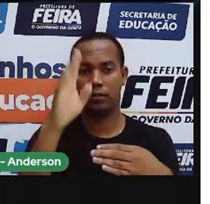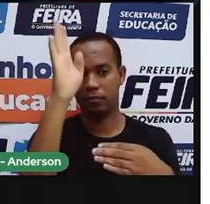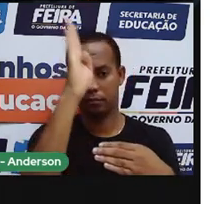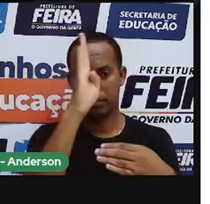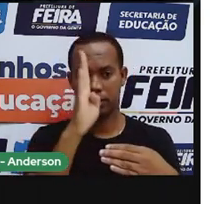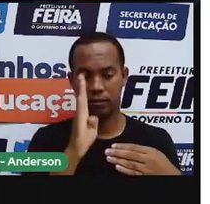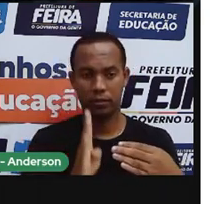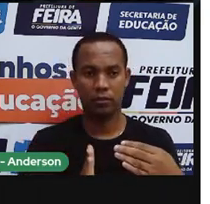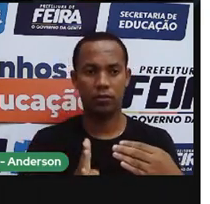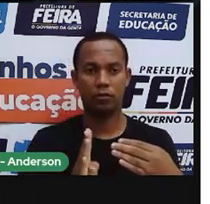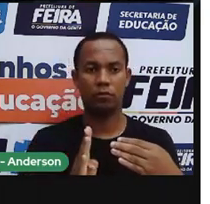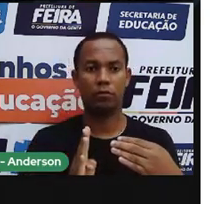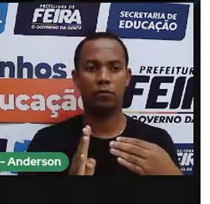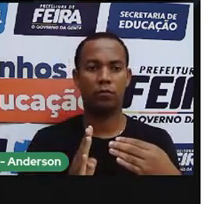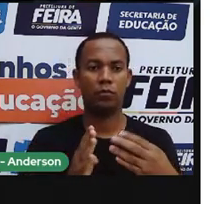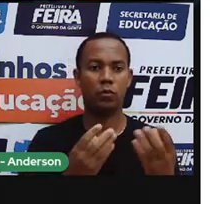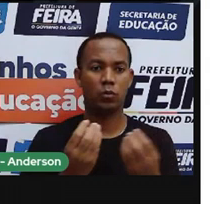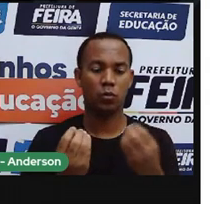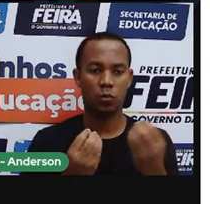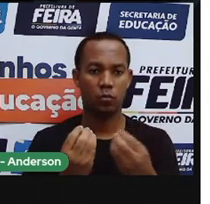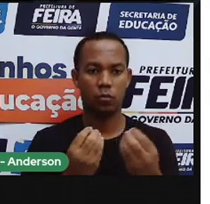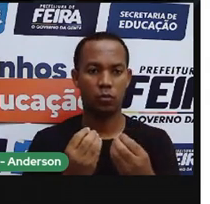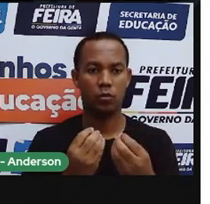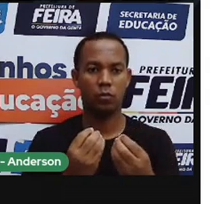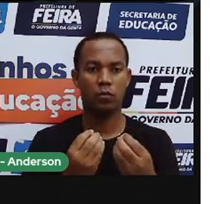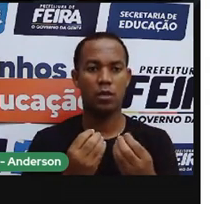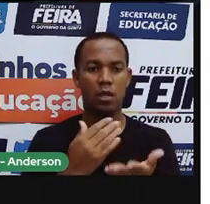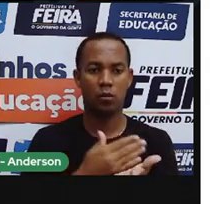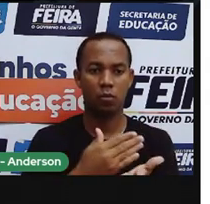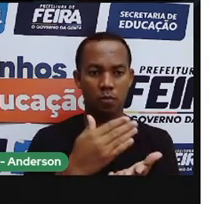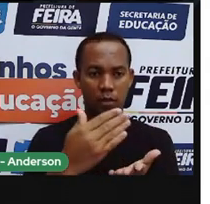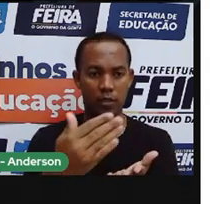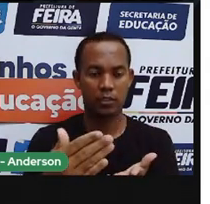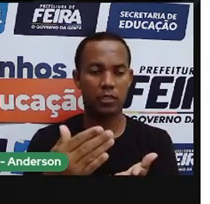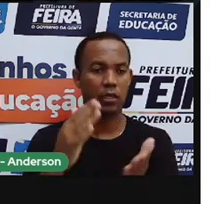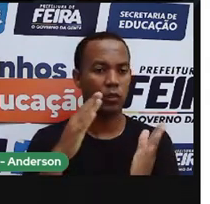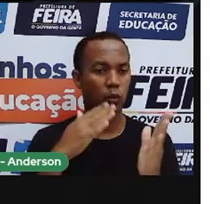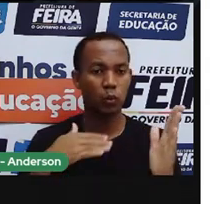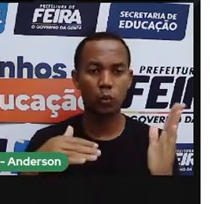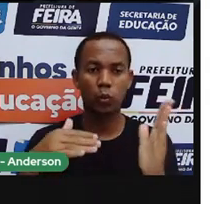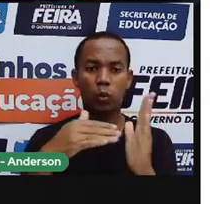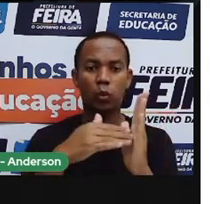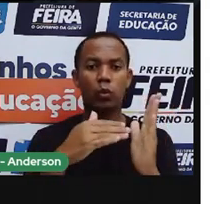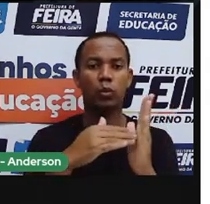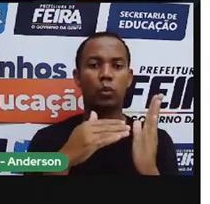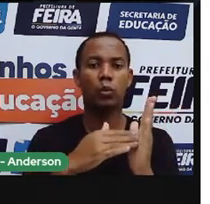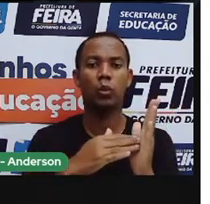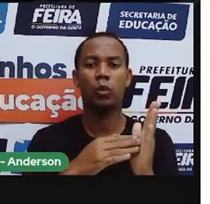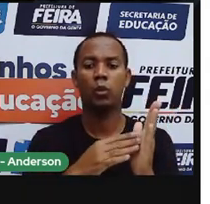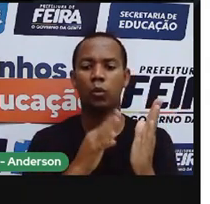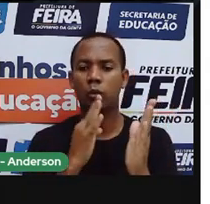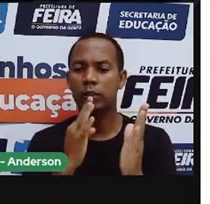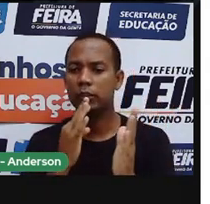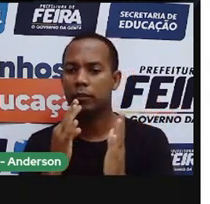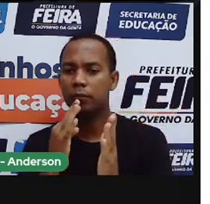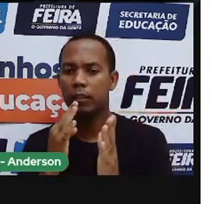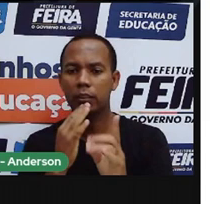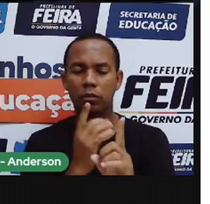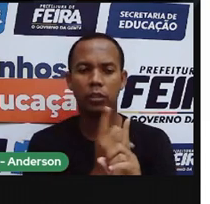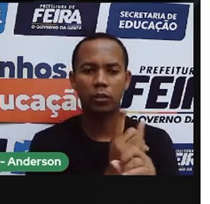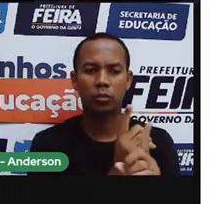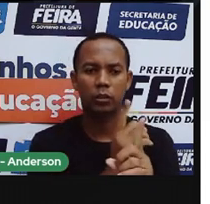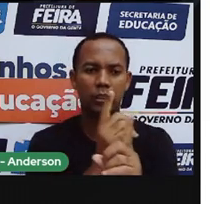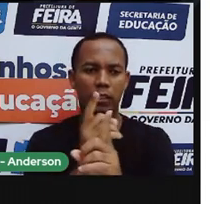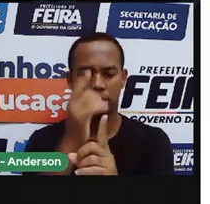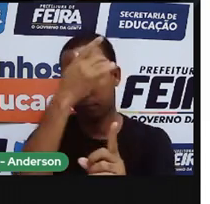né, em terras brasileiras. E aí, a partir daí, começa todo o processo de colonização, de chegada de